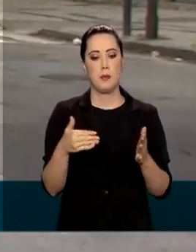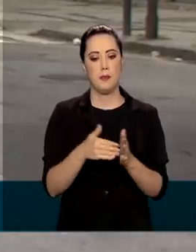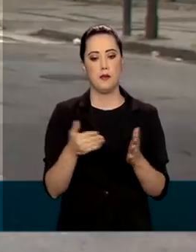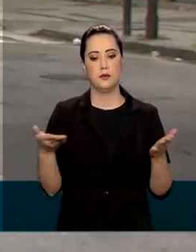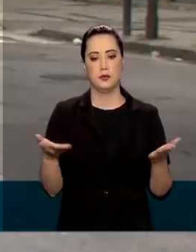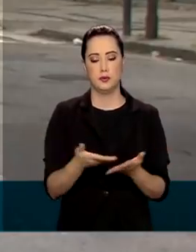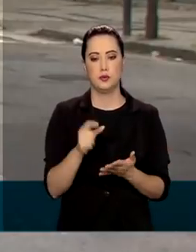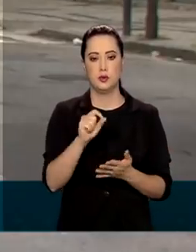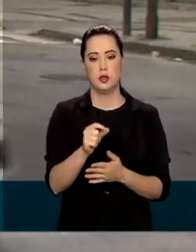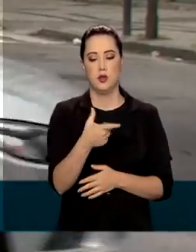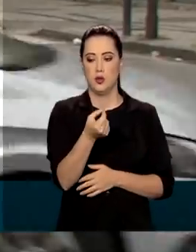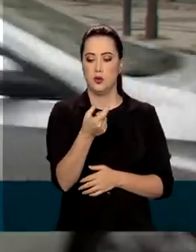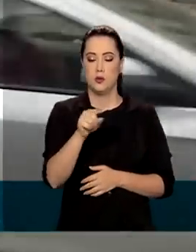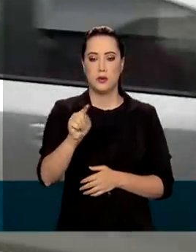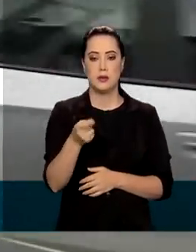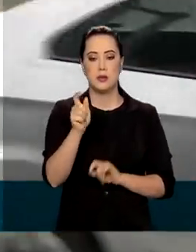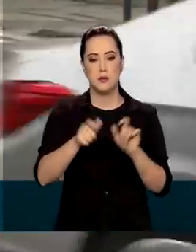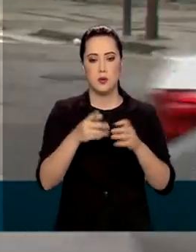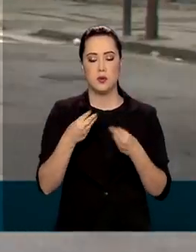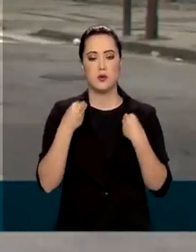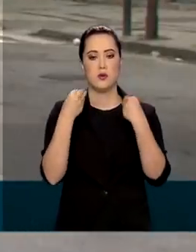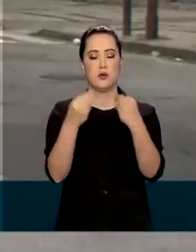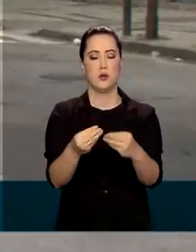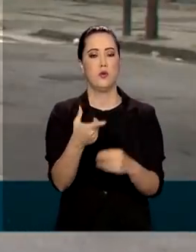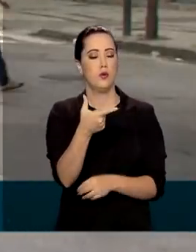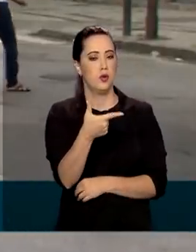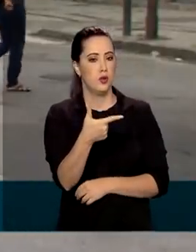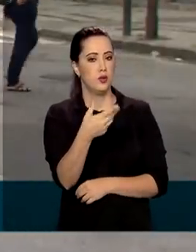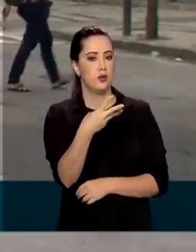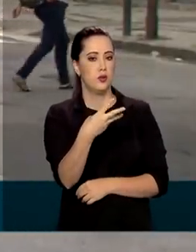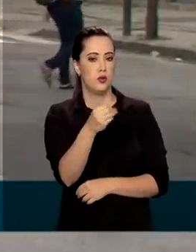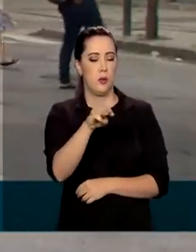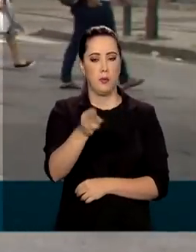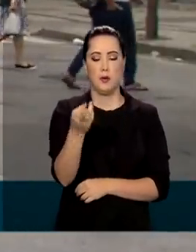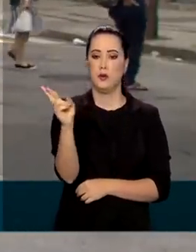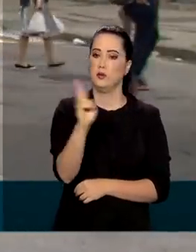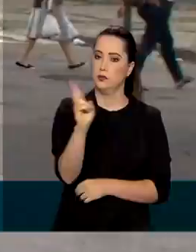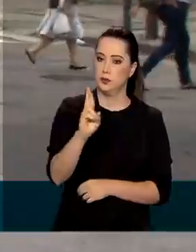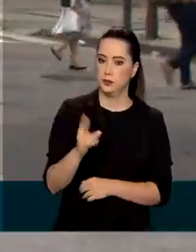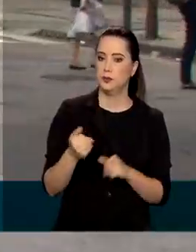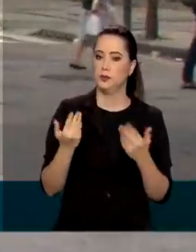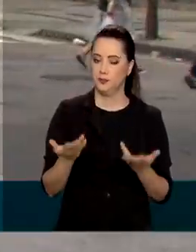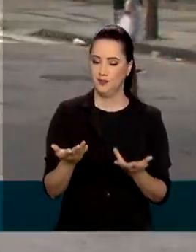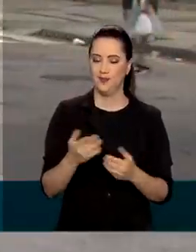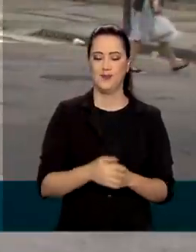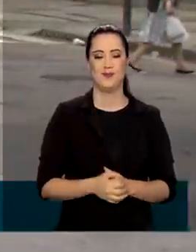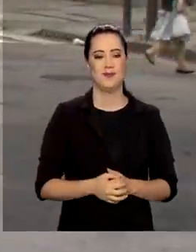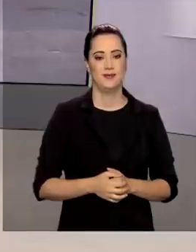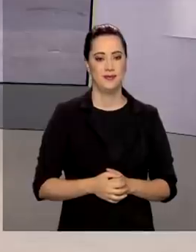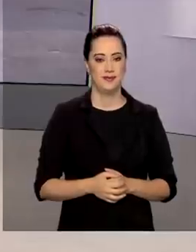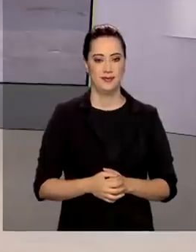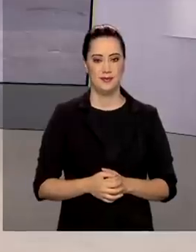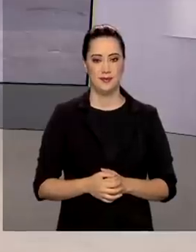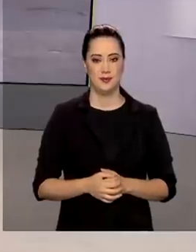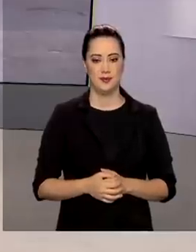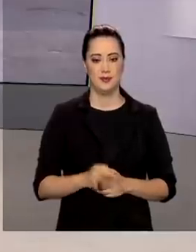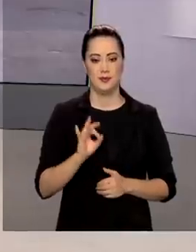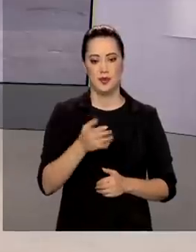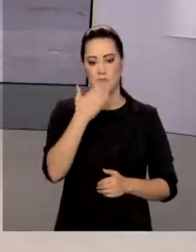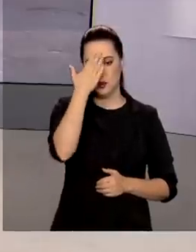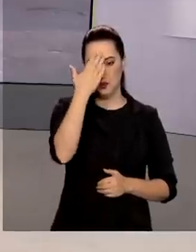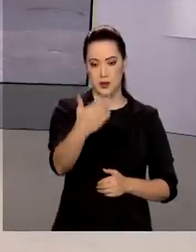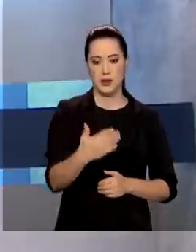200 mil pessoas devolveram cerca de 230 milhões de reais. Eu volto com você, Manuela. Obrigada,